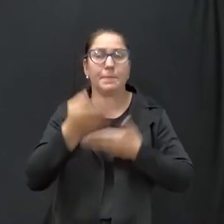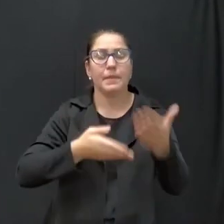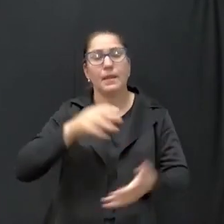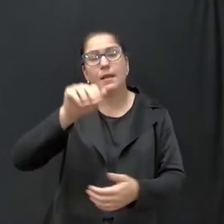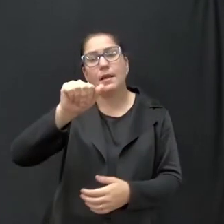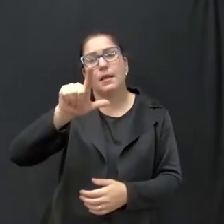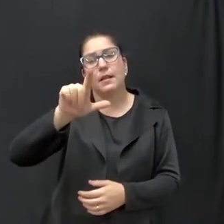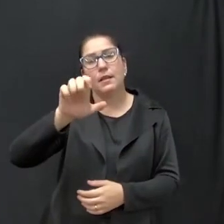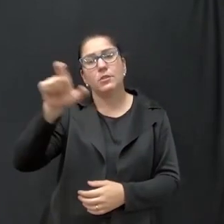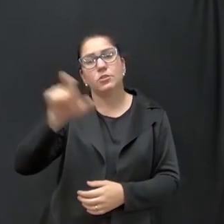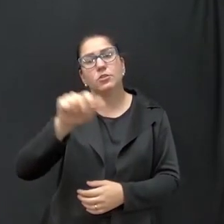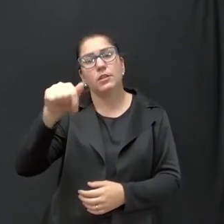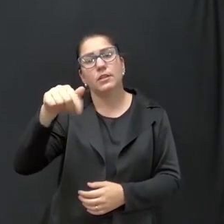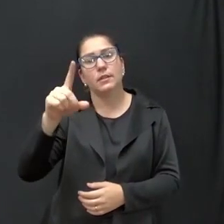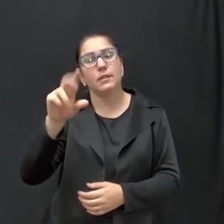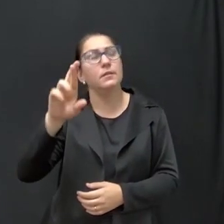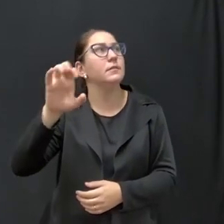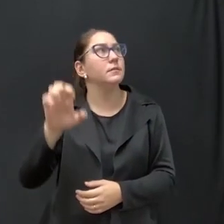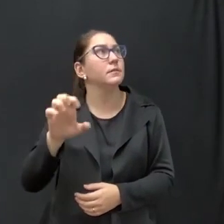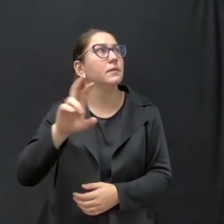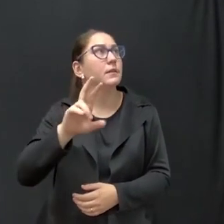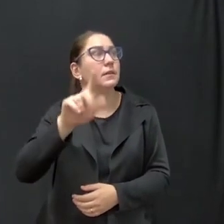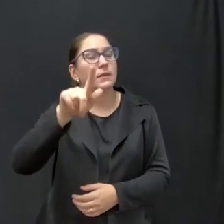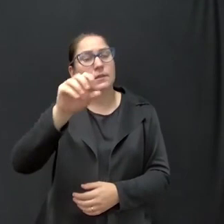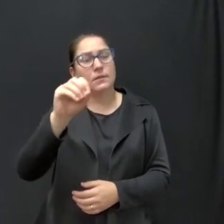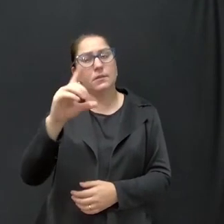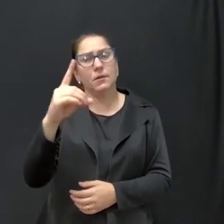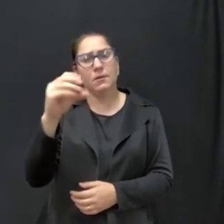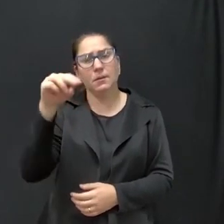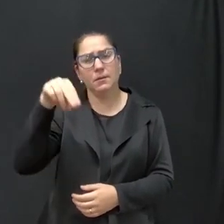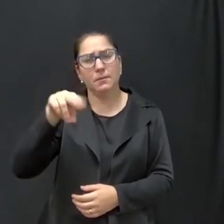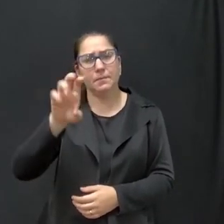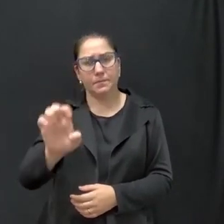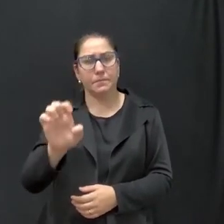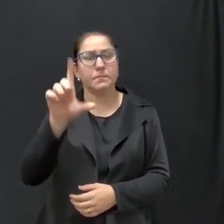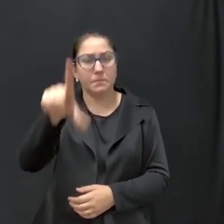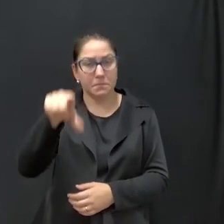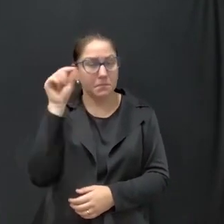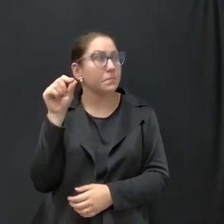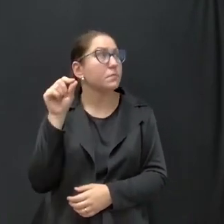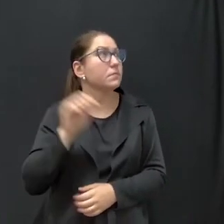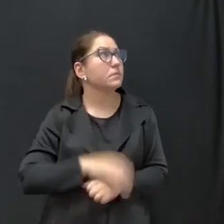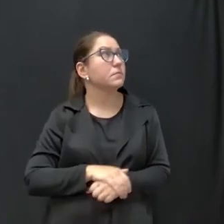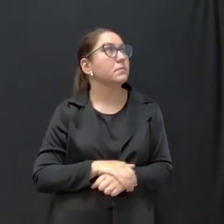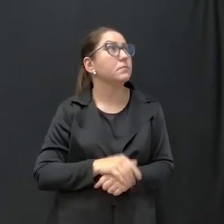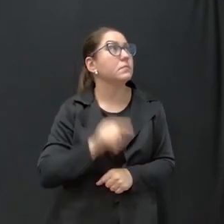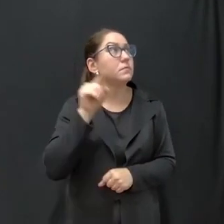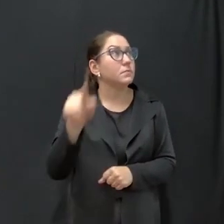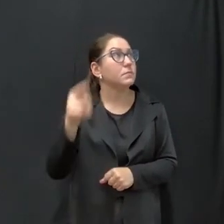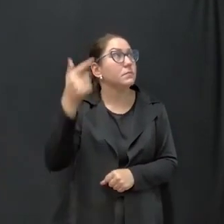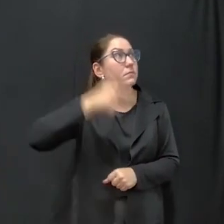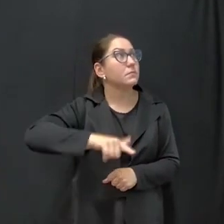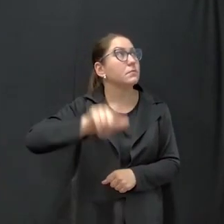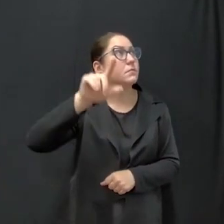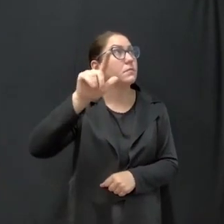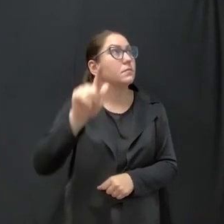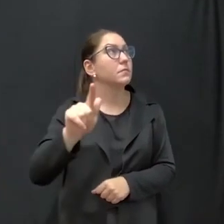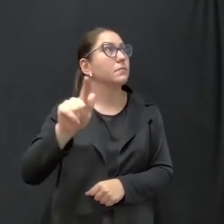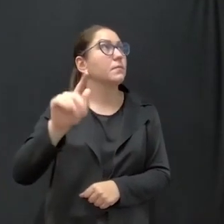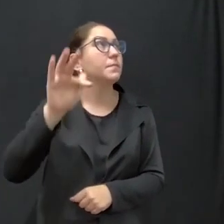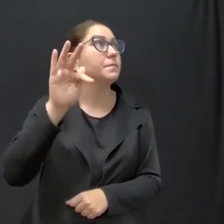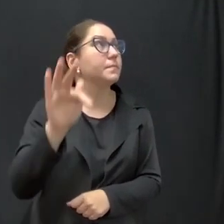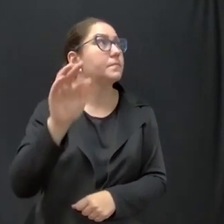Alexandre Bogoni, e eu cito o nome porque saiu no edital, da seleção, e ela recebe o FG4 como